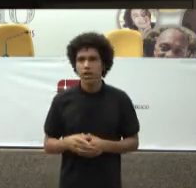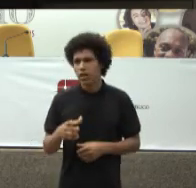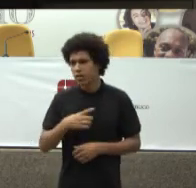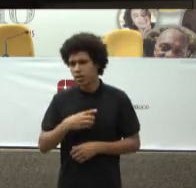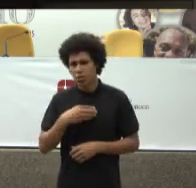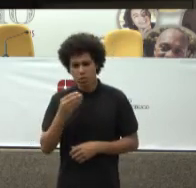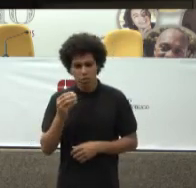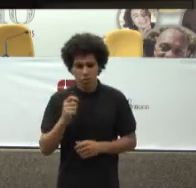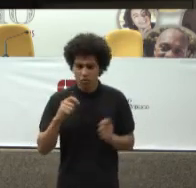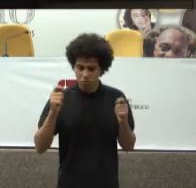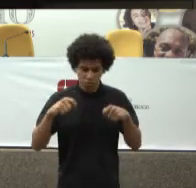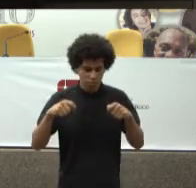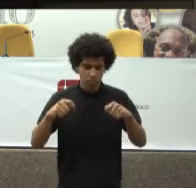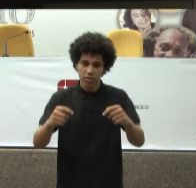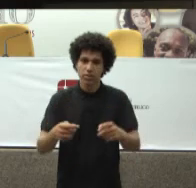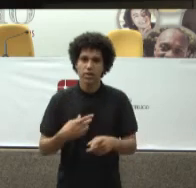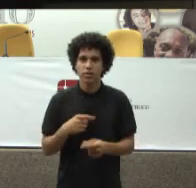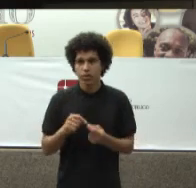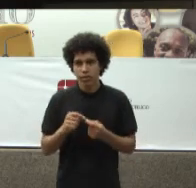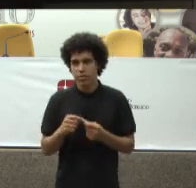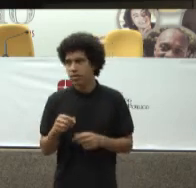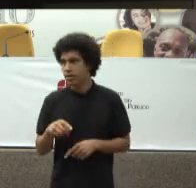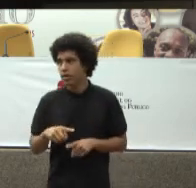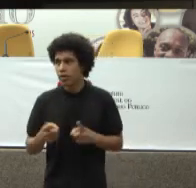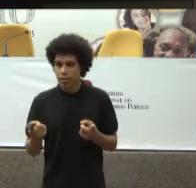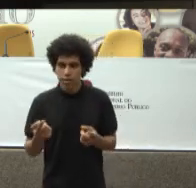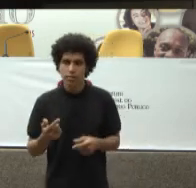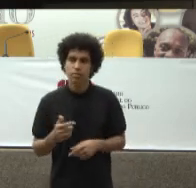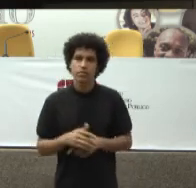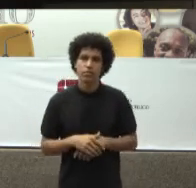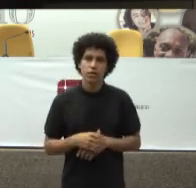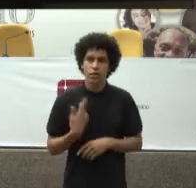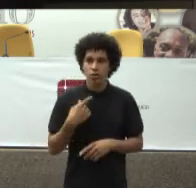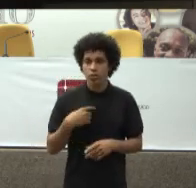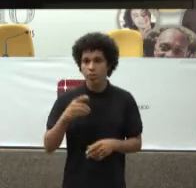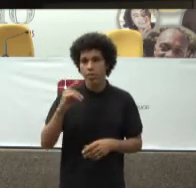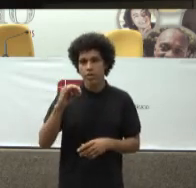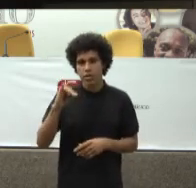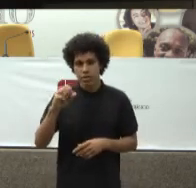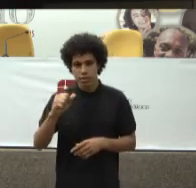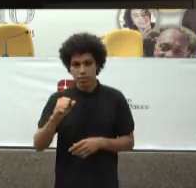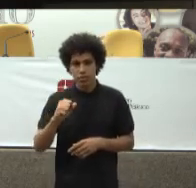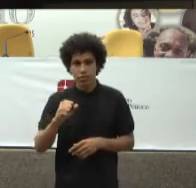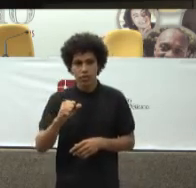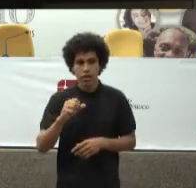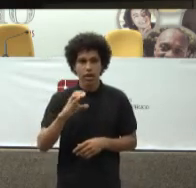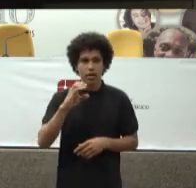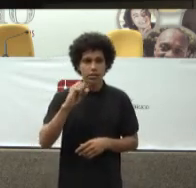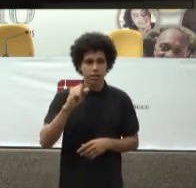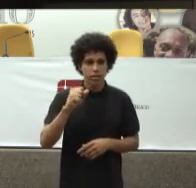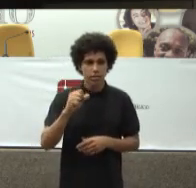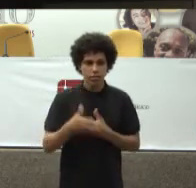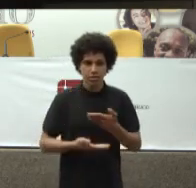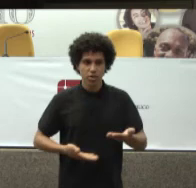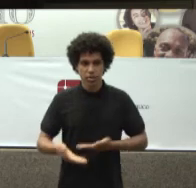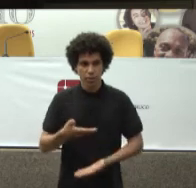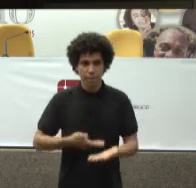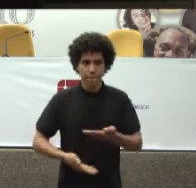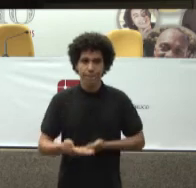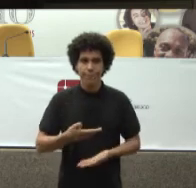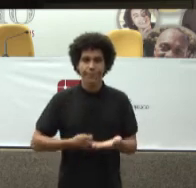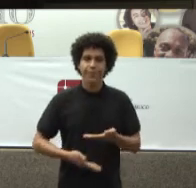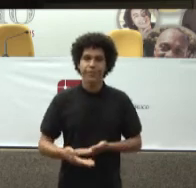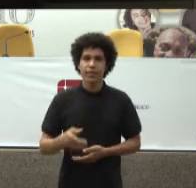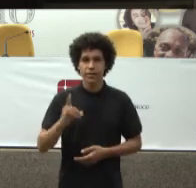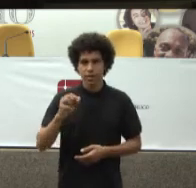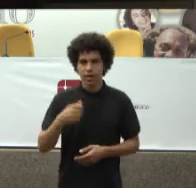potencial Em nós fazermos isso Com as ações judiciais Mas notadamente Com a mediação sanitária Organizada institucionalmente Meus caras Muito obrigado Para a atenção de